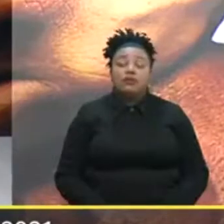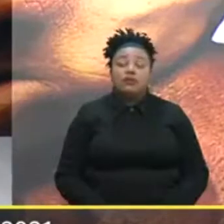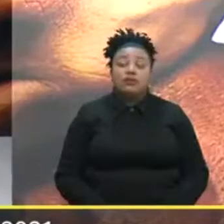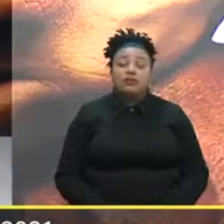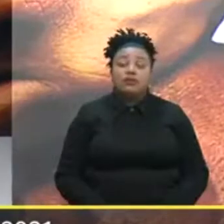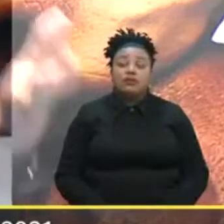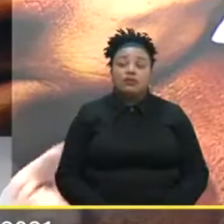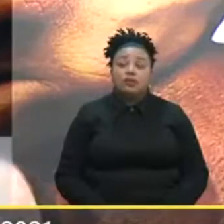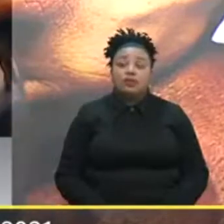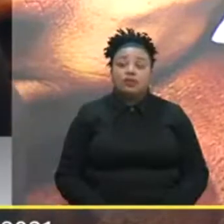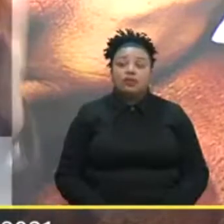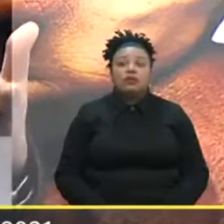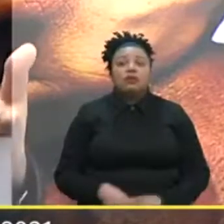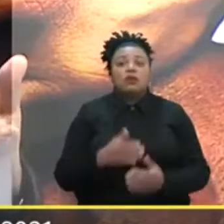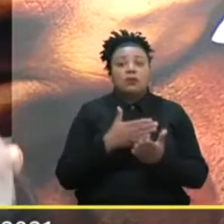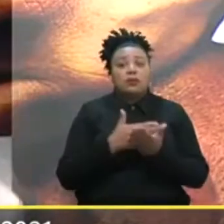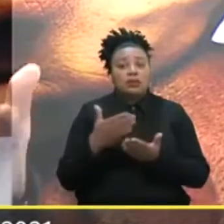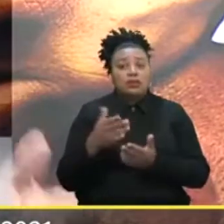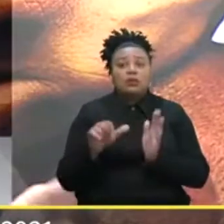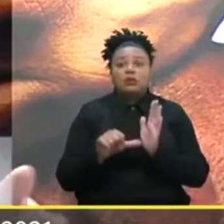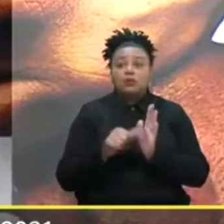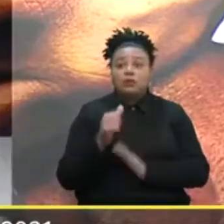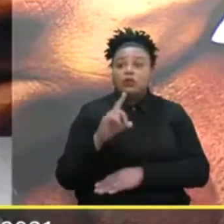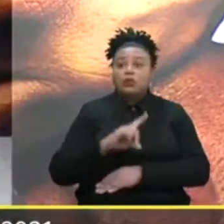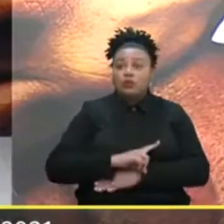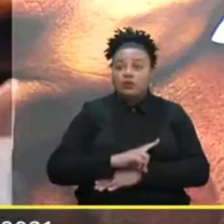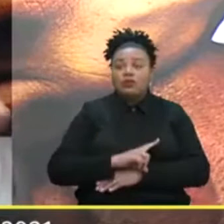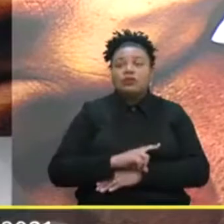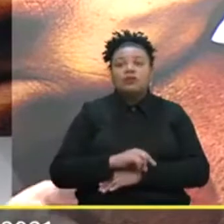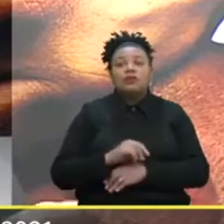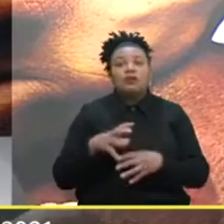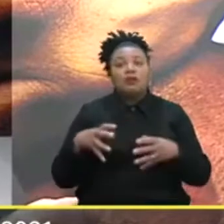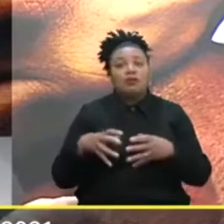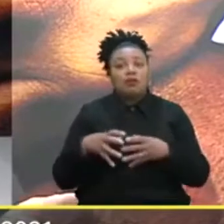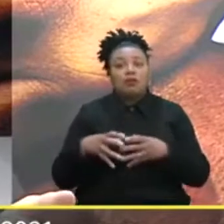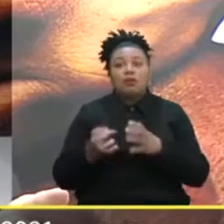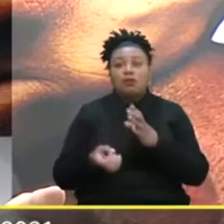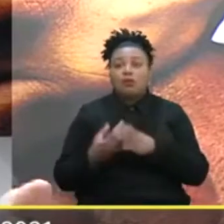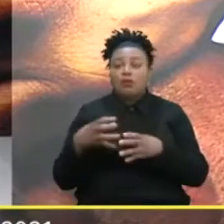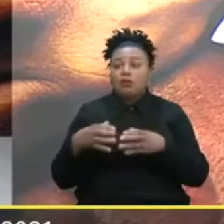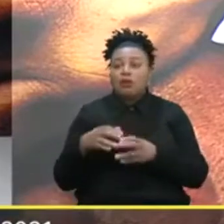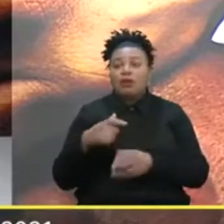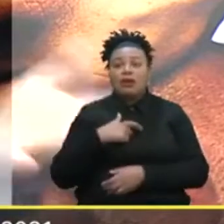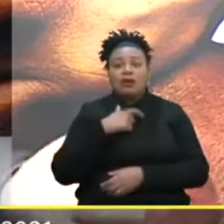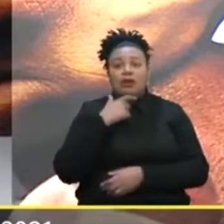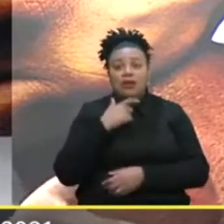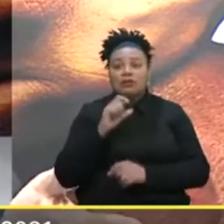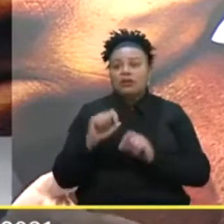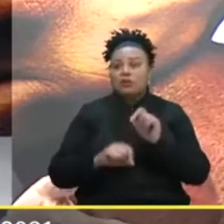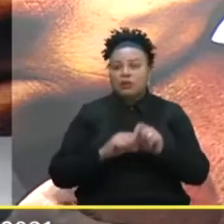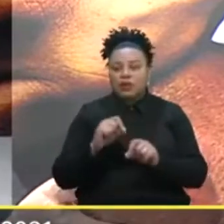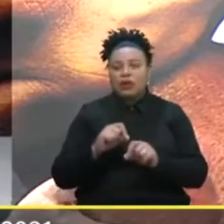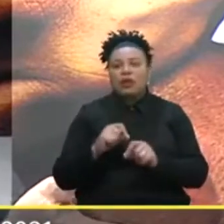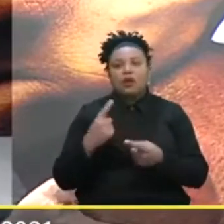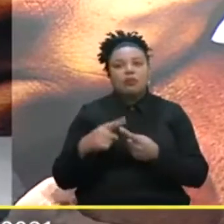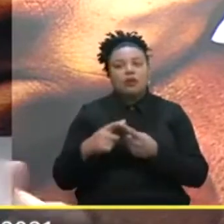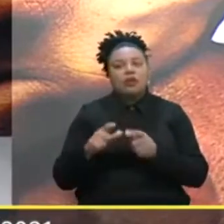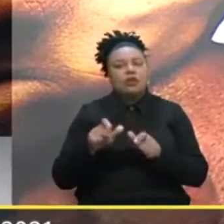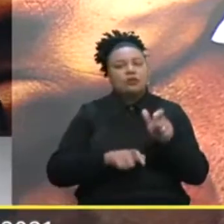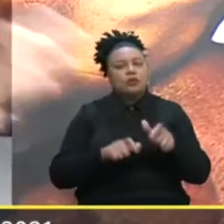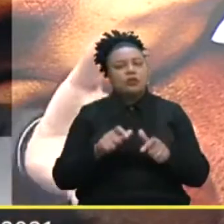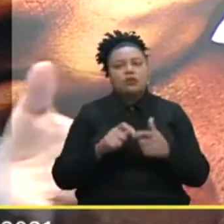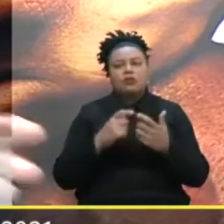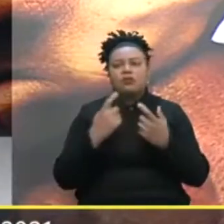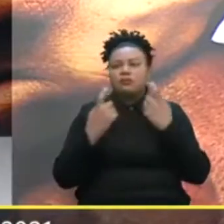ações Que a gente fez Começando Nos primeiros dias A gente criou lá Um comitê de crise Para Porque as pessoas